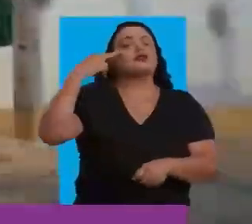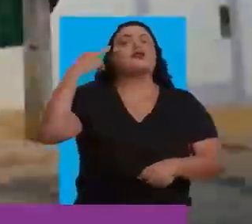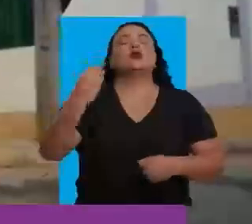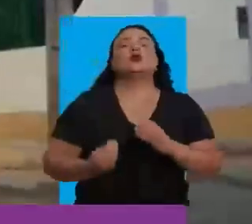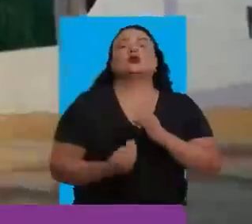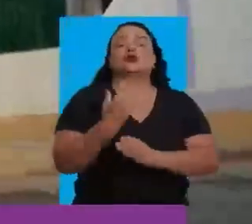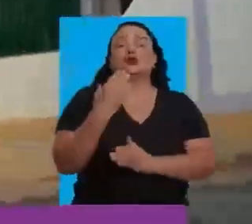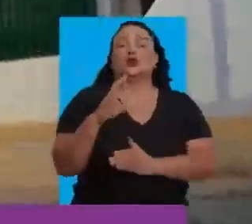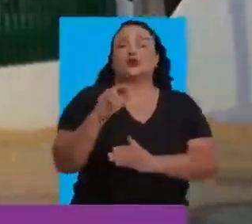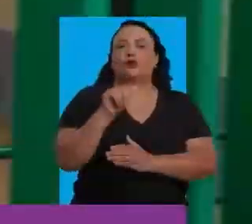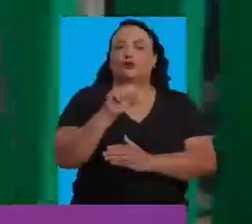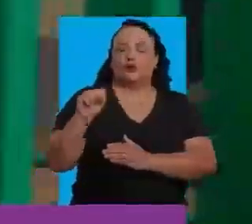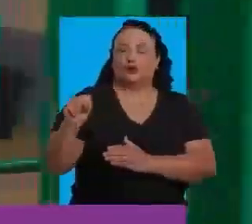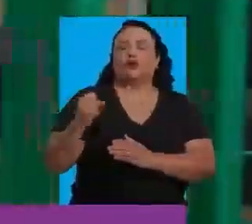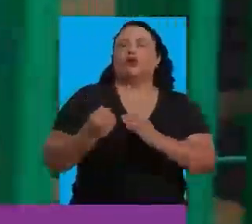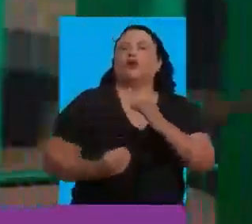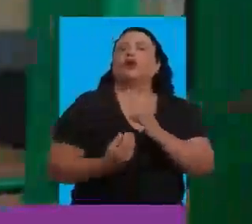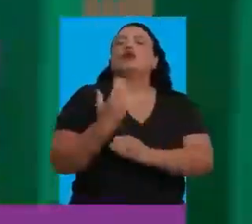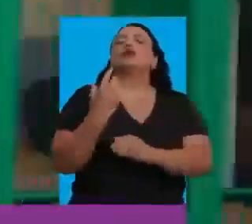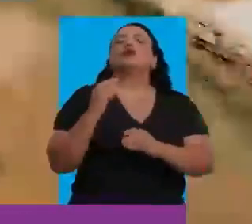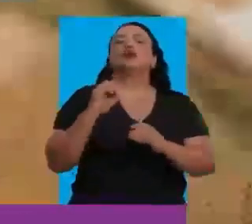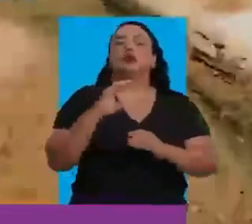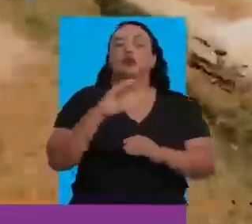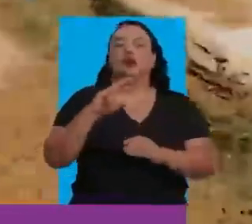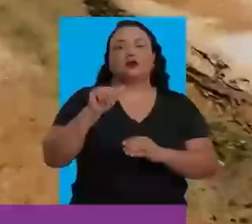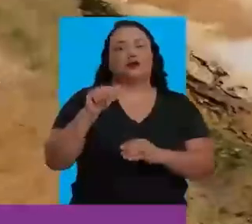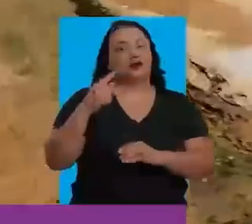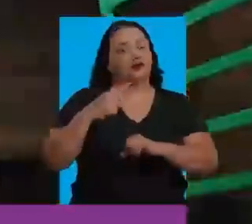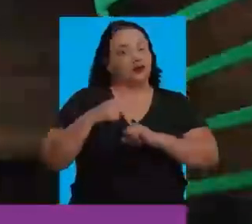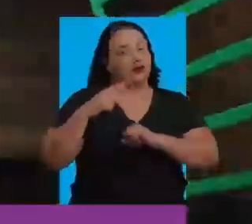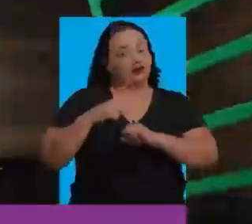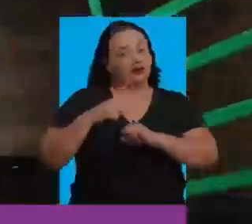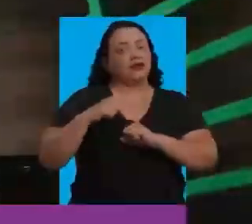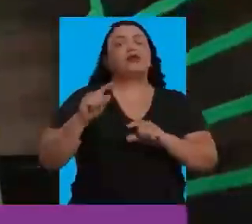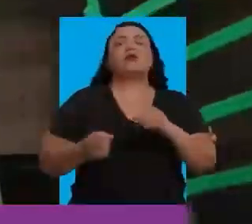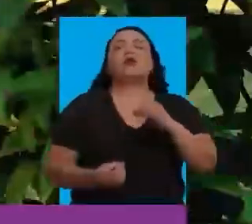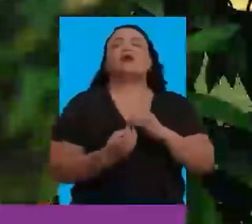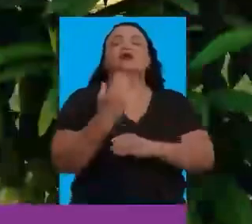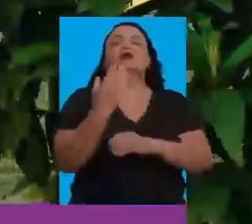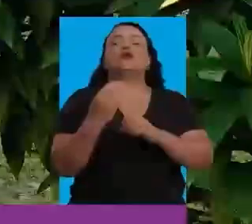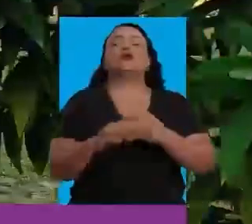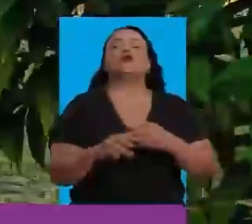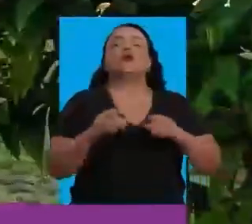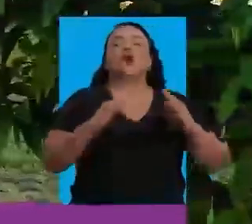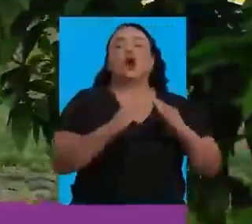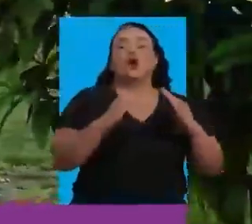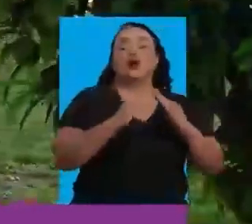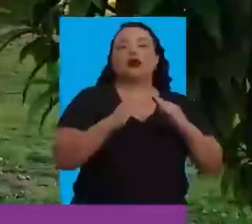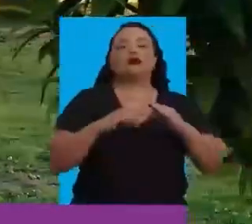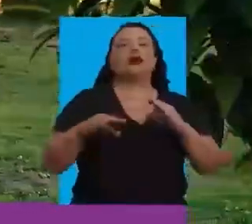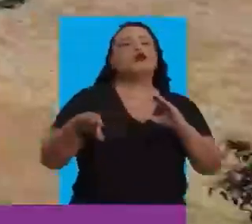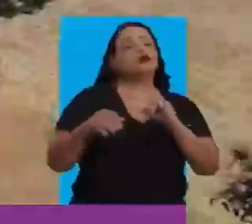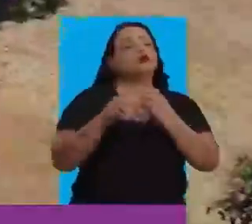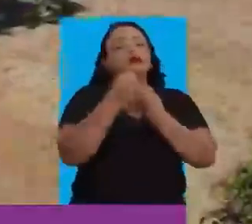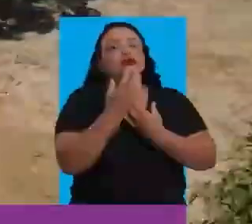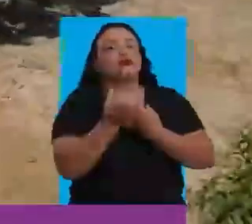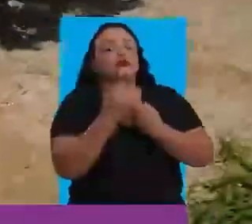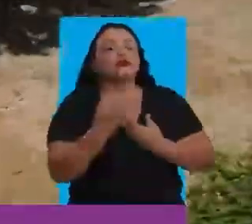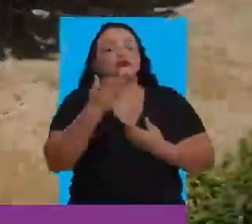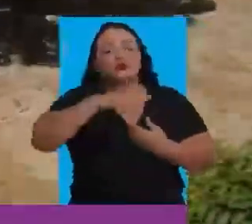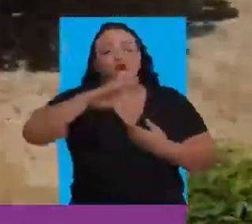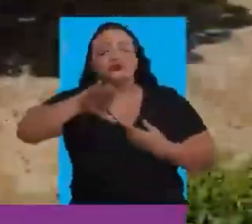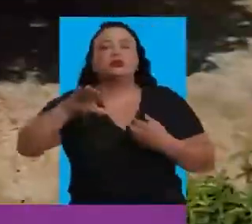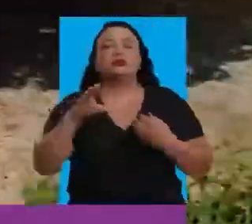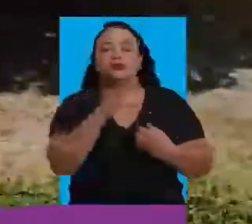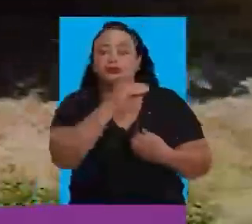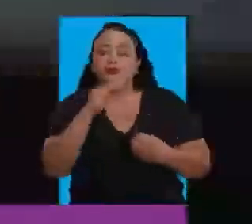Sheila construiu o CRAS do Bruno Bacelar. Construiu também o CRAS Pedrinhas. Criou o Complexo de Escuta Protegida, uma referência